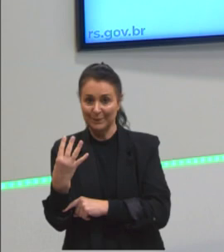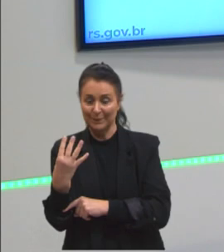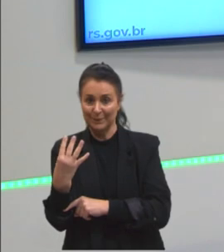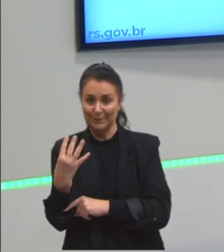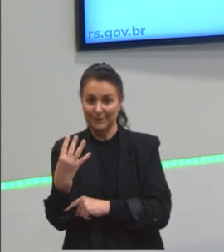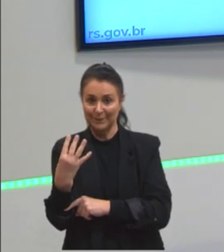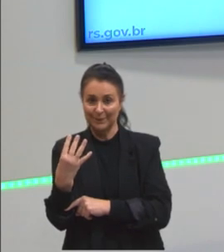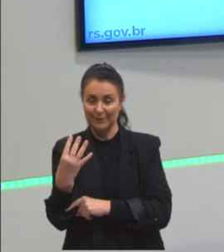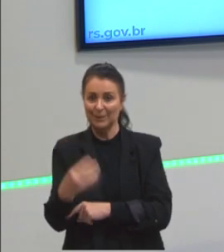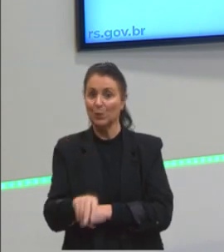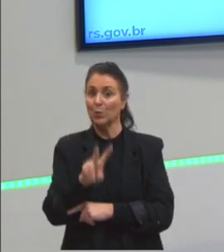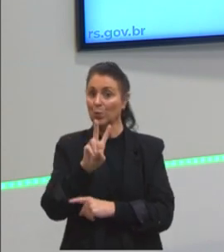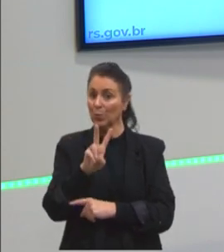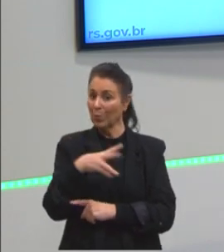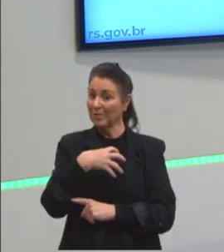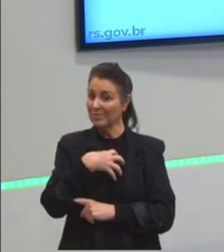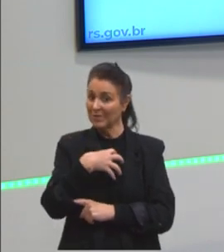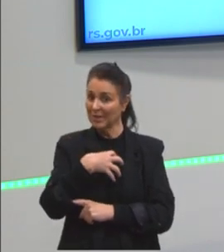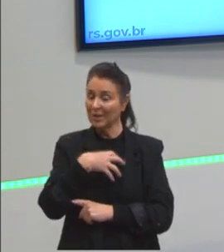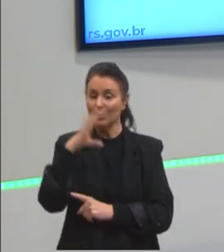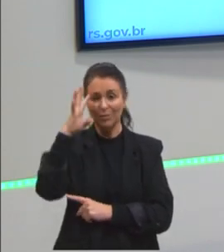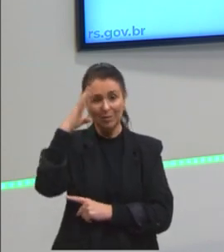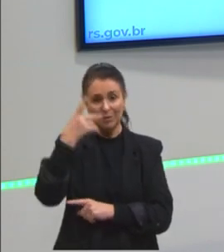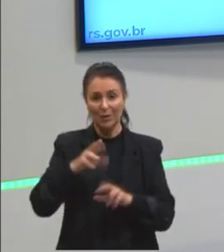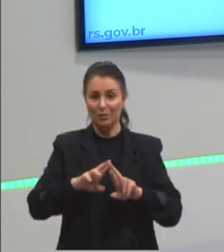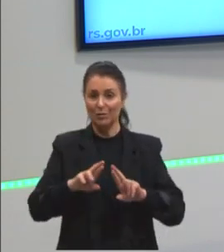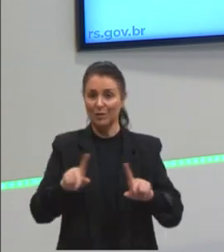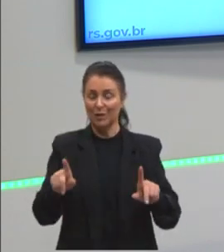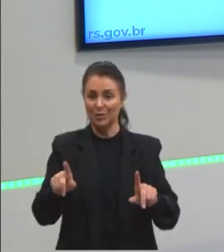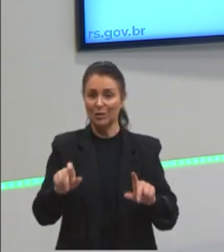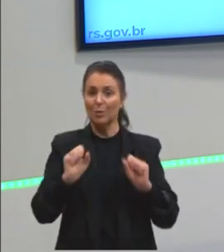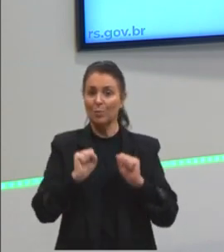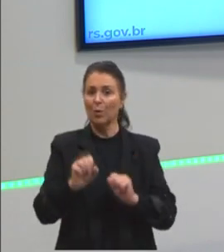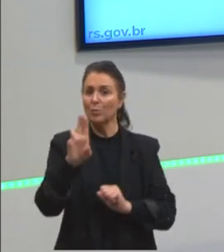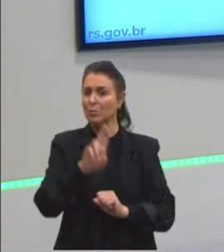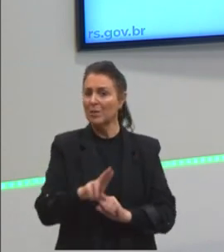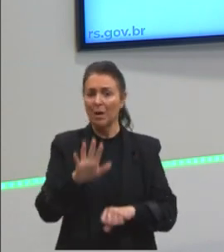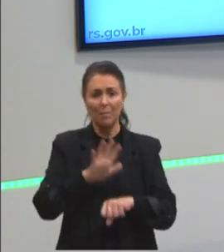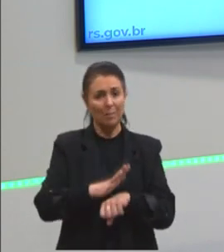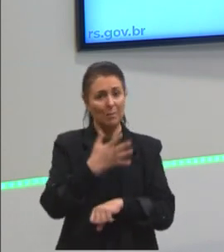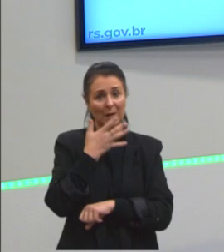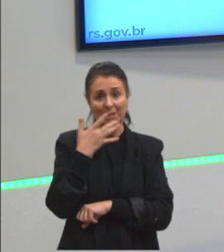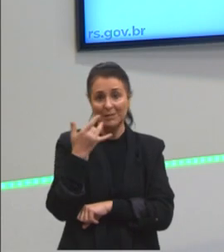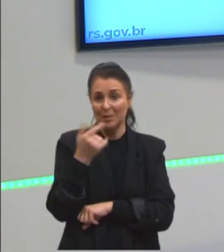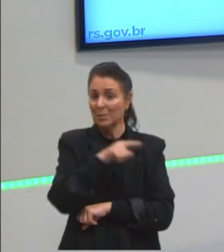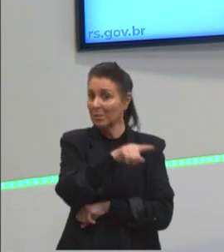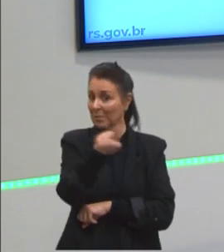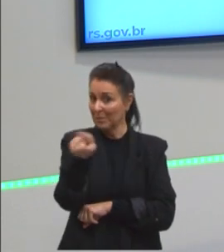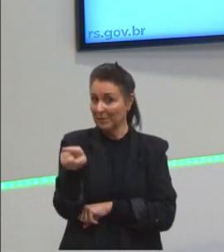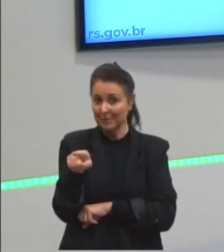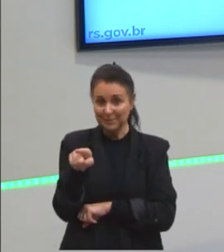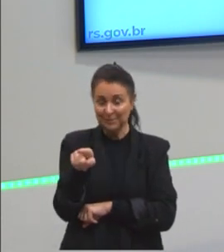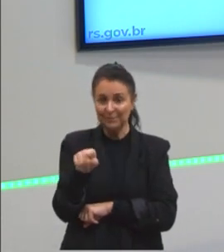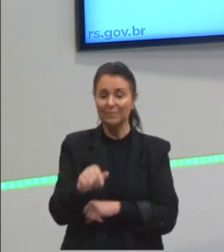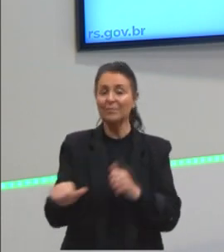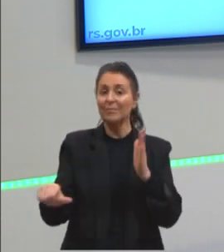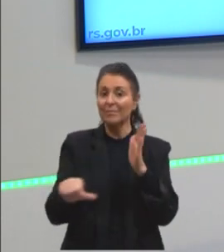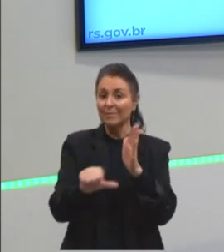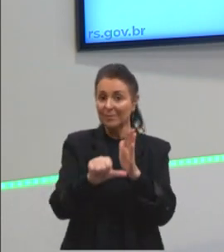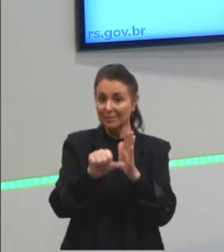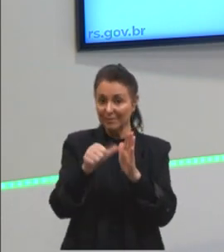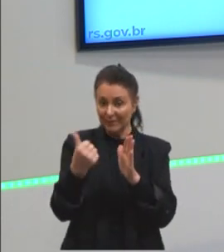São duas formas de vocês resolverem. Vocês utilizam a que for mais simples, tá? Para vocês. Então, a primeira.